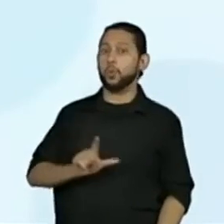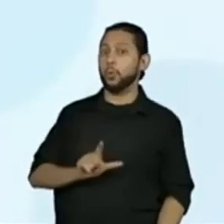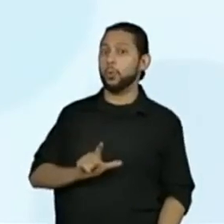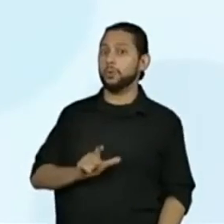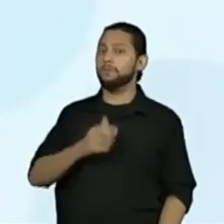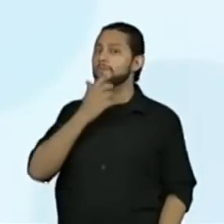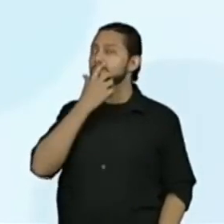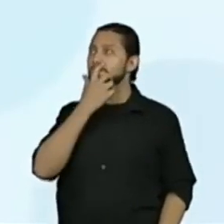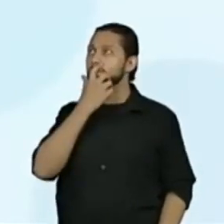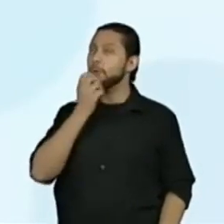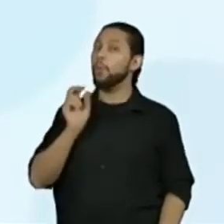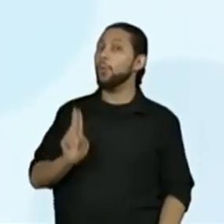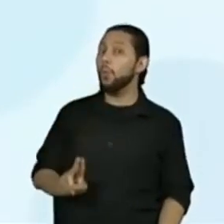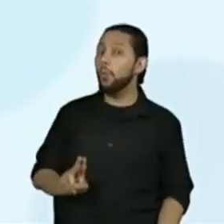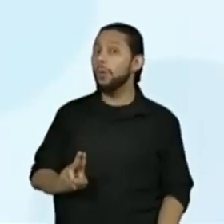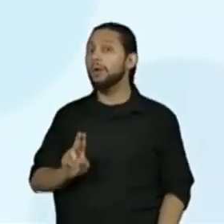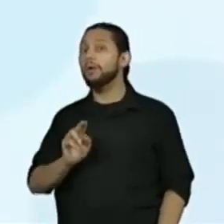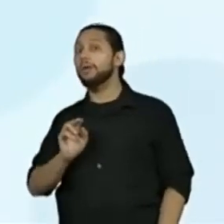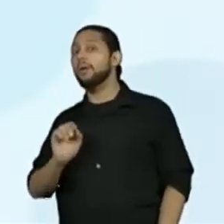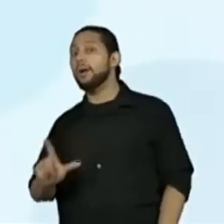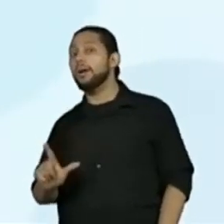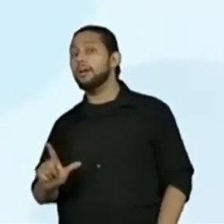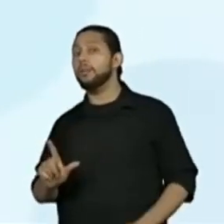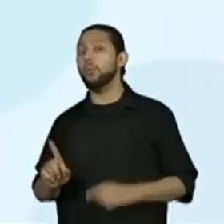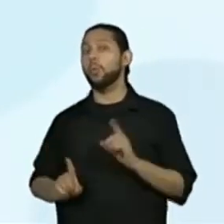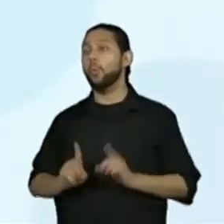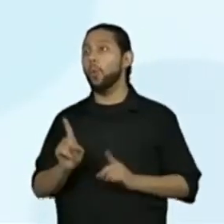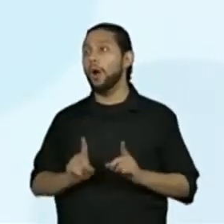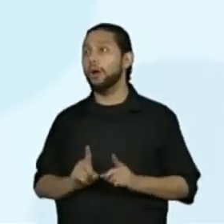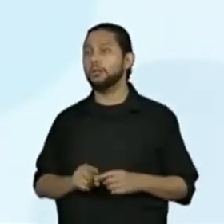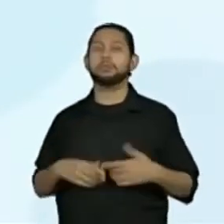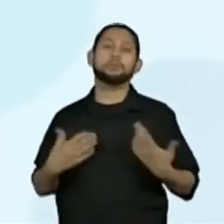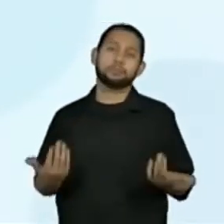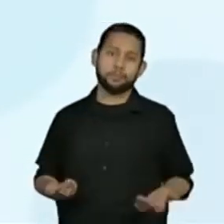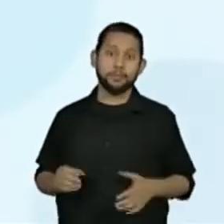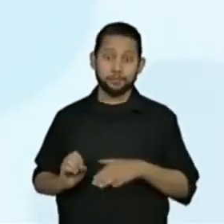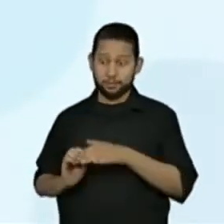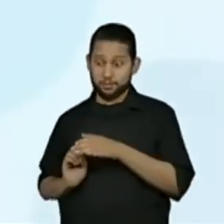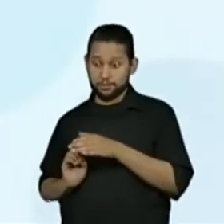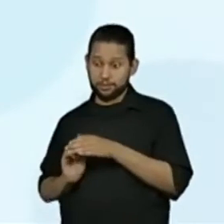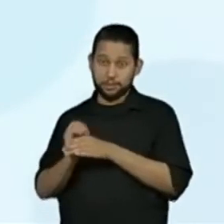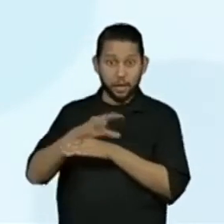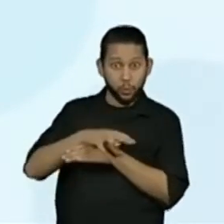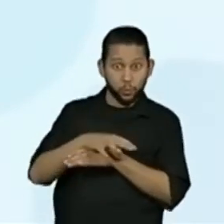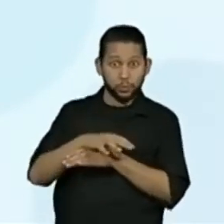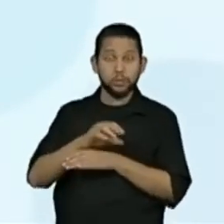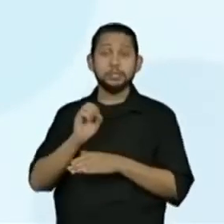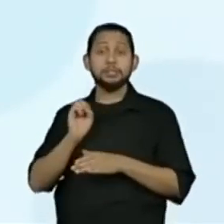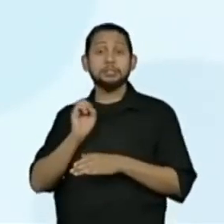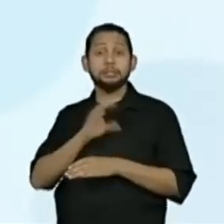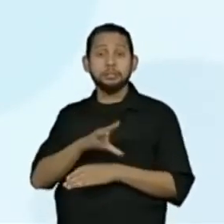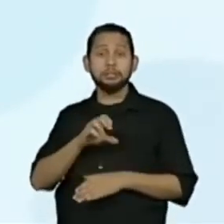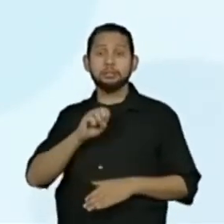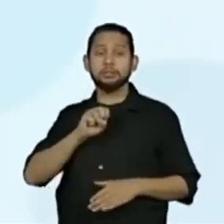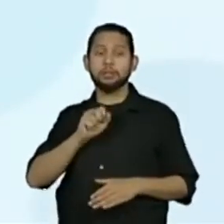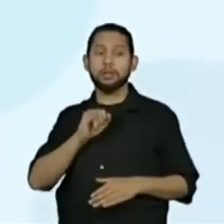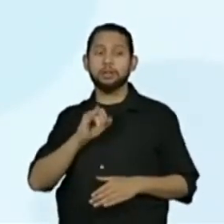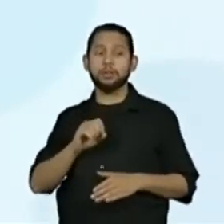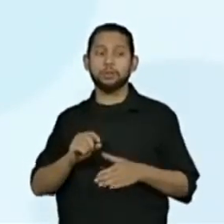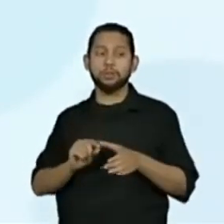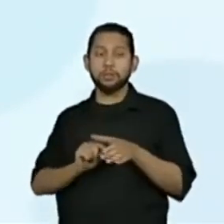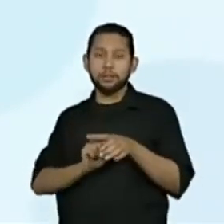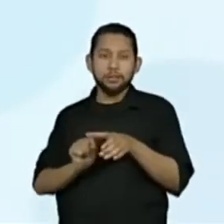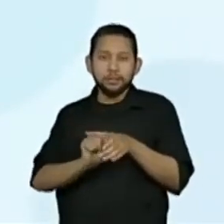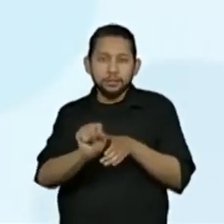saiu com U. Isso mesmo, a professora Bruna colocando aí que os alunos já acertaram. Então, vamos colocar aqui. Nesse